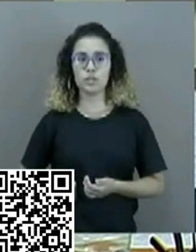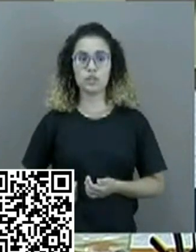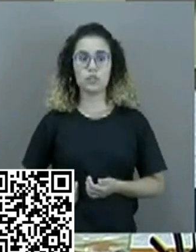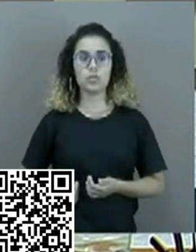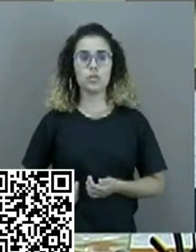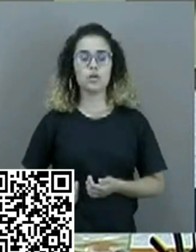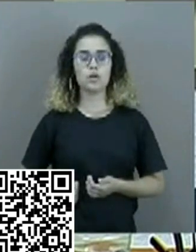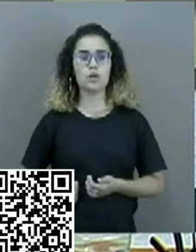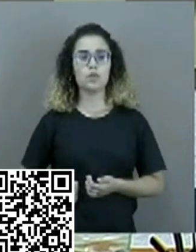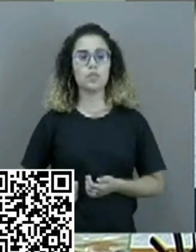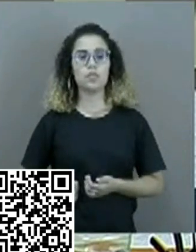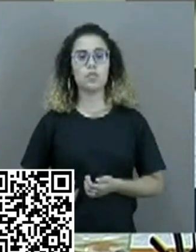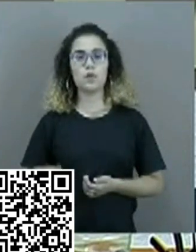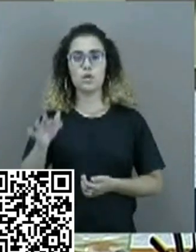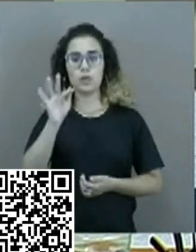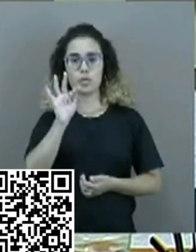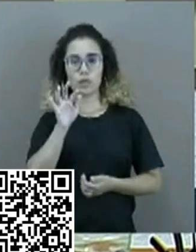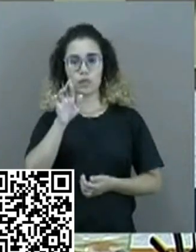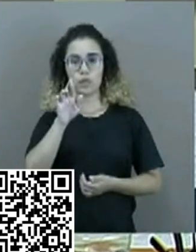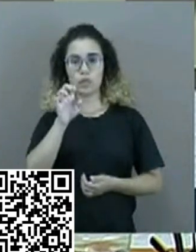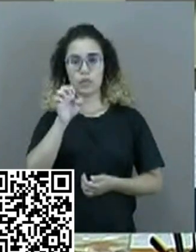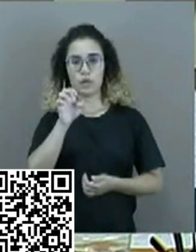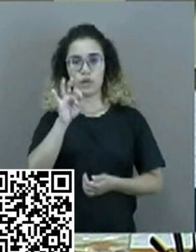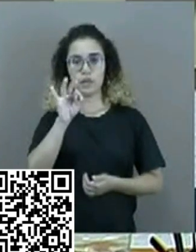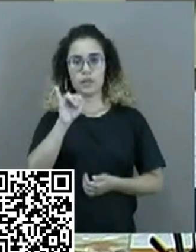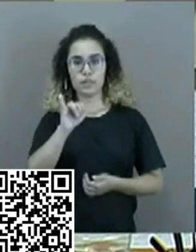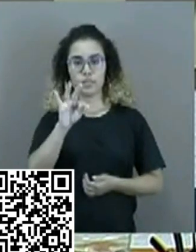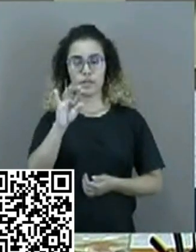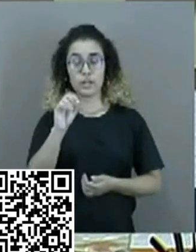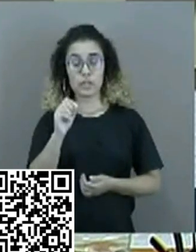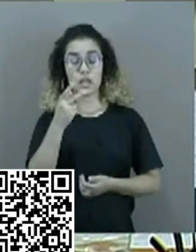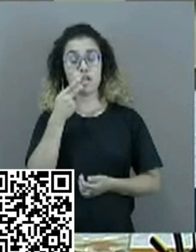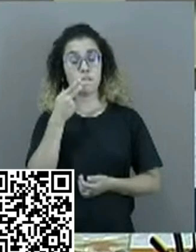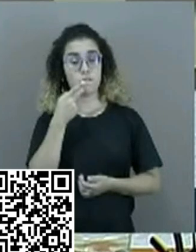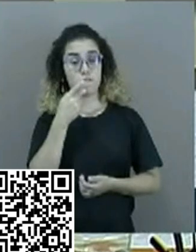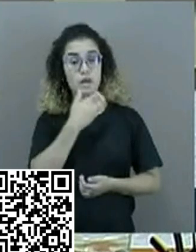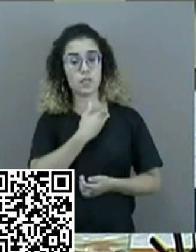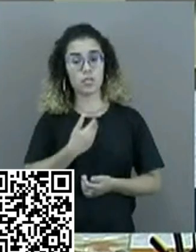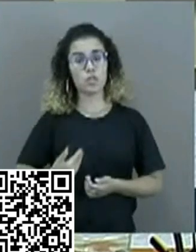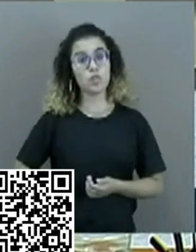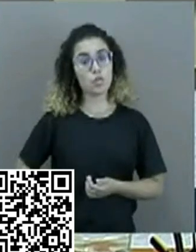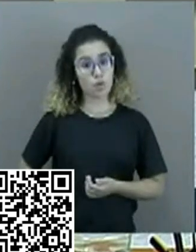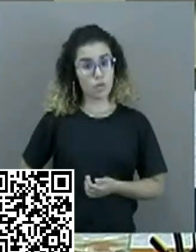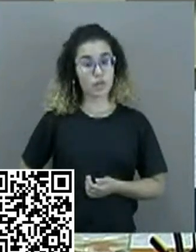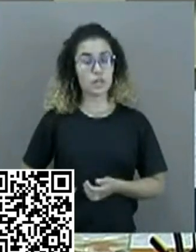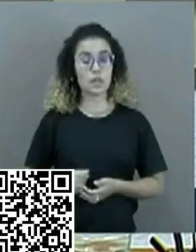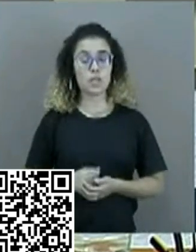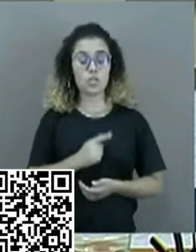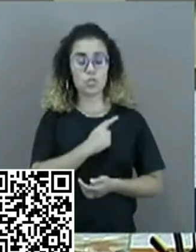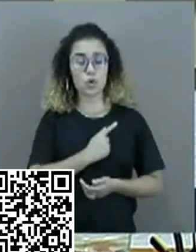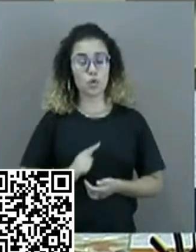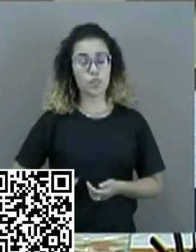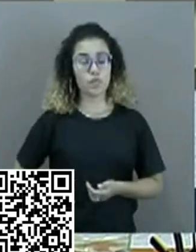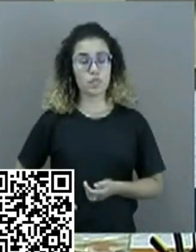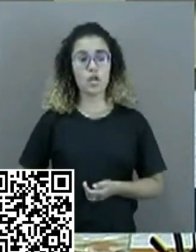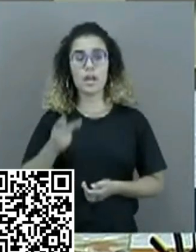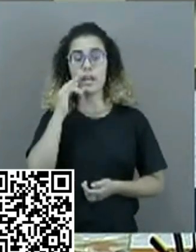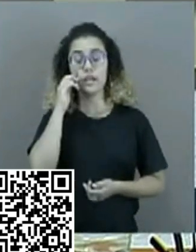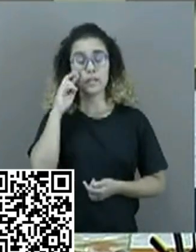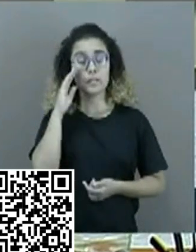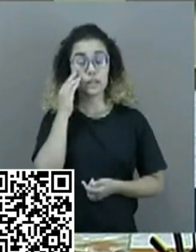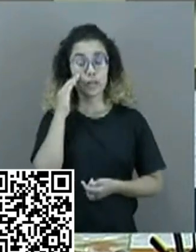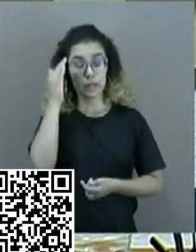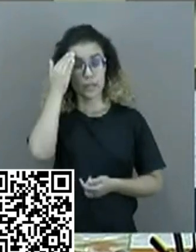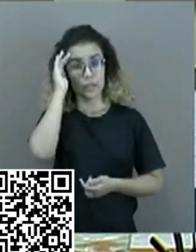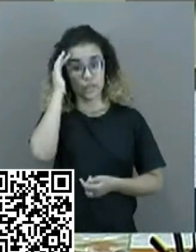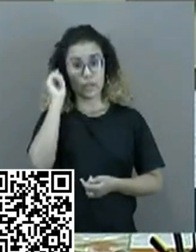ele considera, palavras do governador do Ceará, governador Helmão de Freitas, considera as energias renováveis